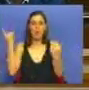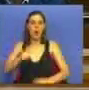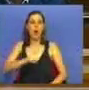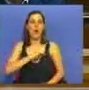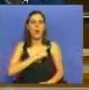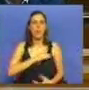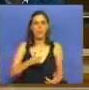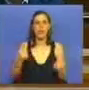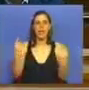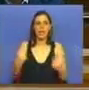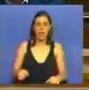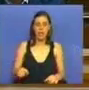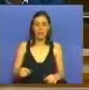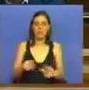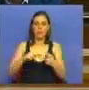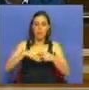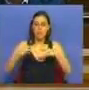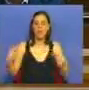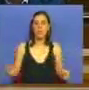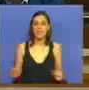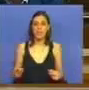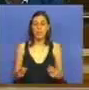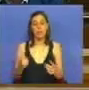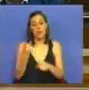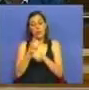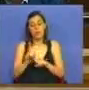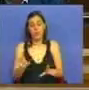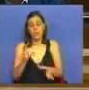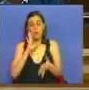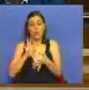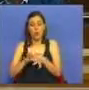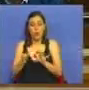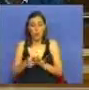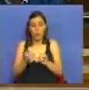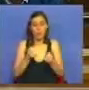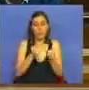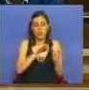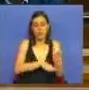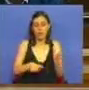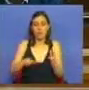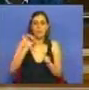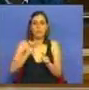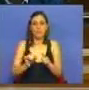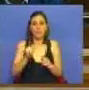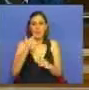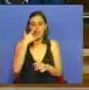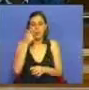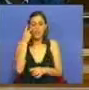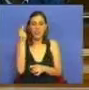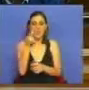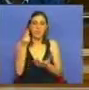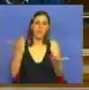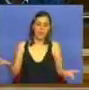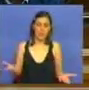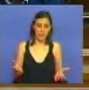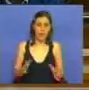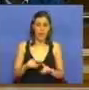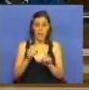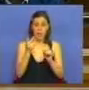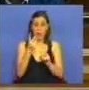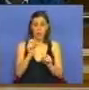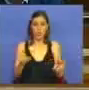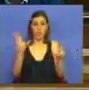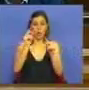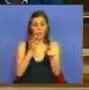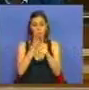privado existente em cada município. Com exceção, como é lógico, dos lugares destinados a residentes. Estas duas novas